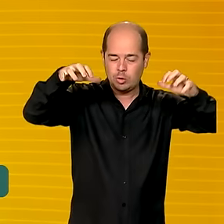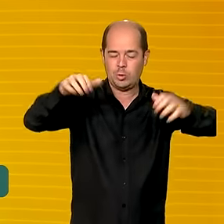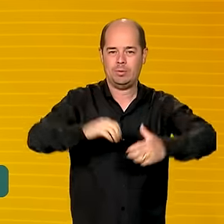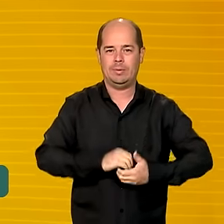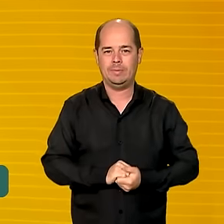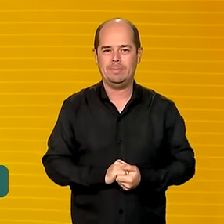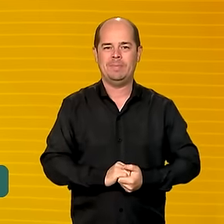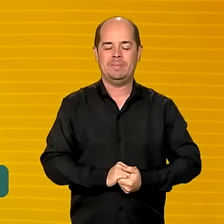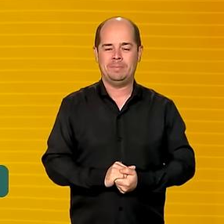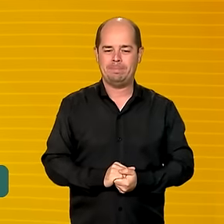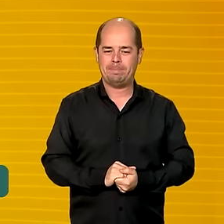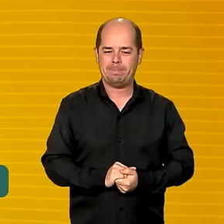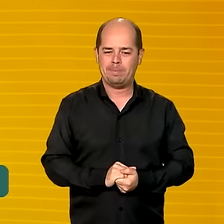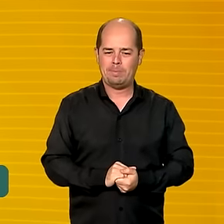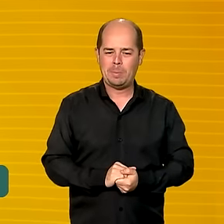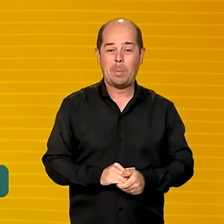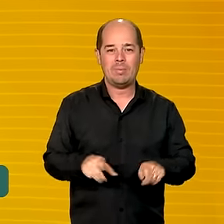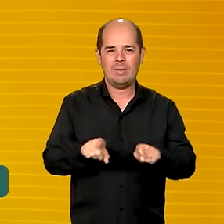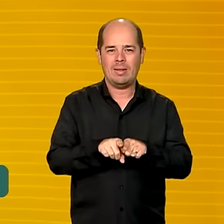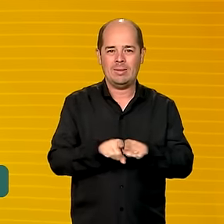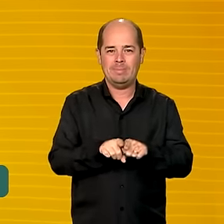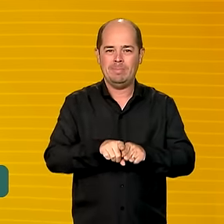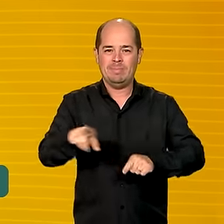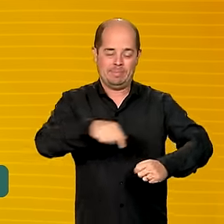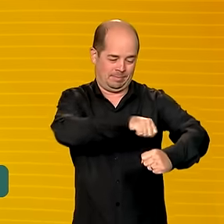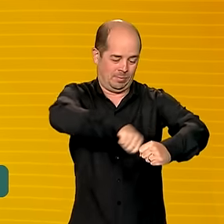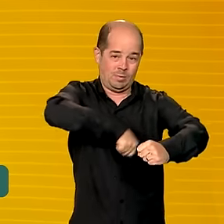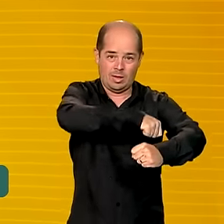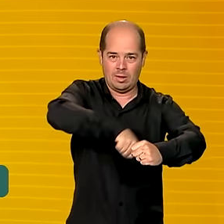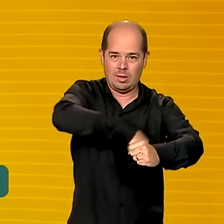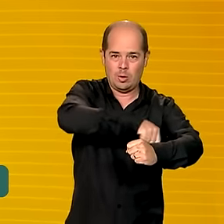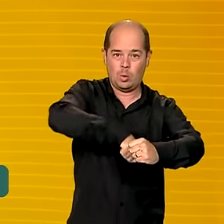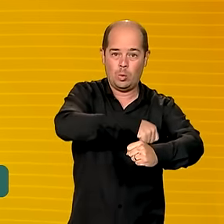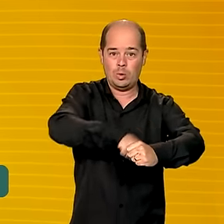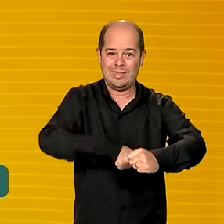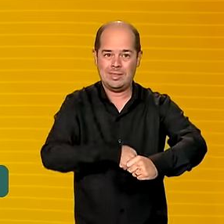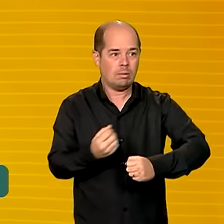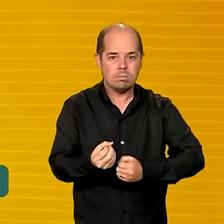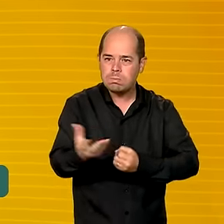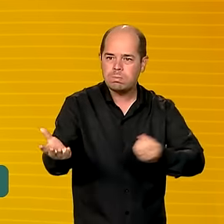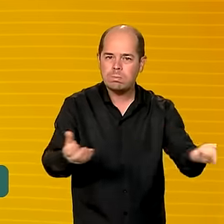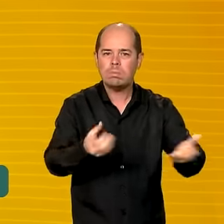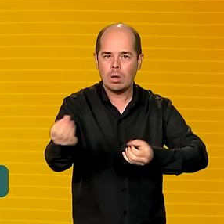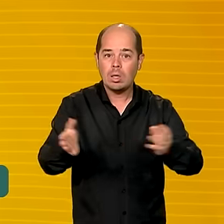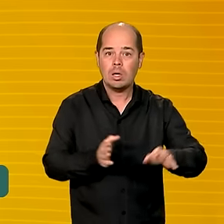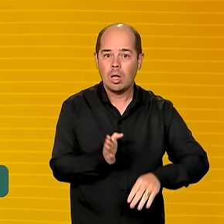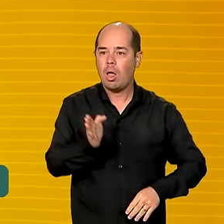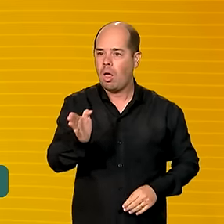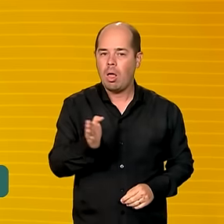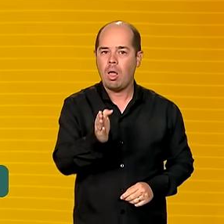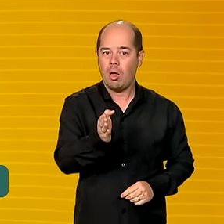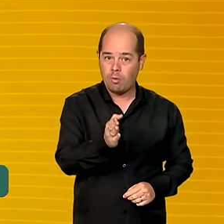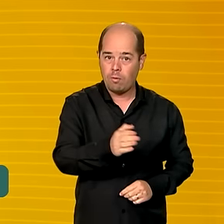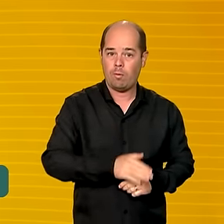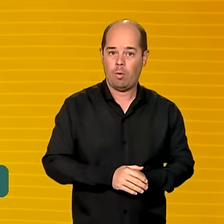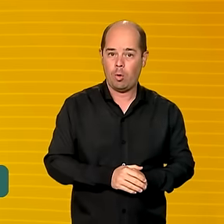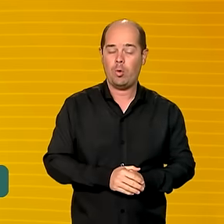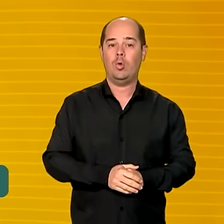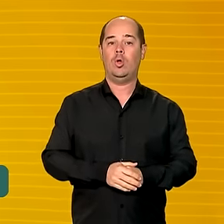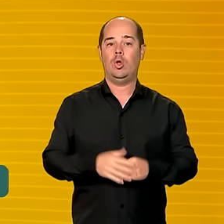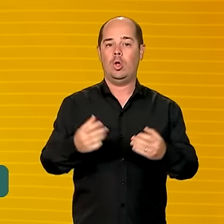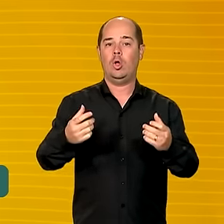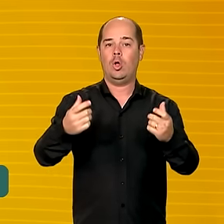a uma cozinha comunitária do Movimento dos Trabalhadores Rurais Sem Terra no assentamento Filhos de Cepé, em Viamão.